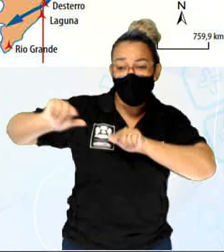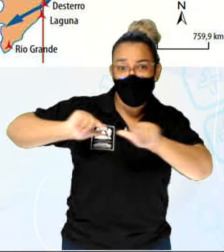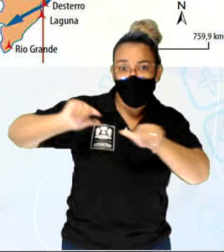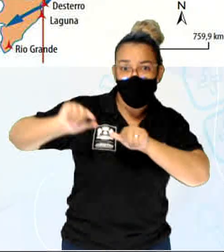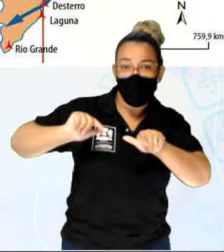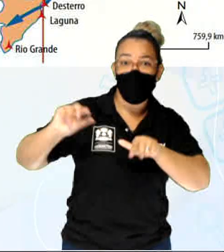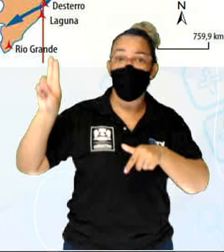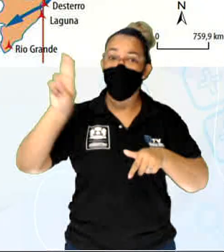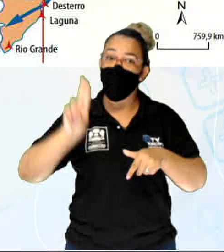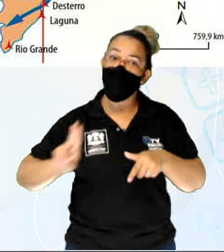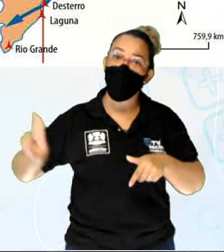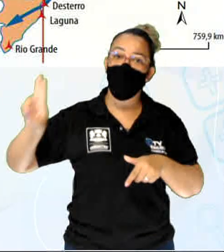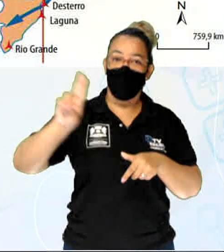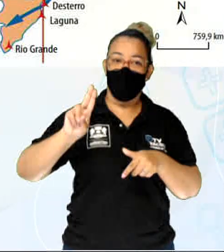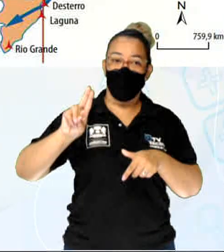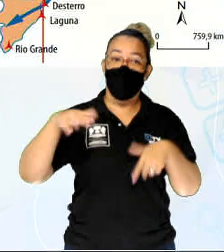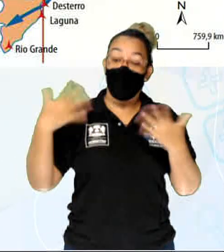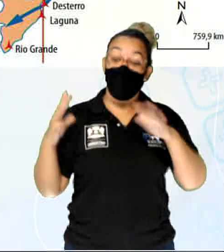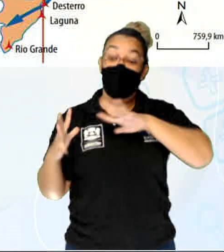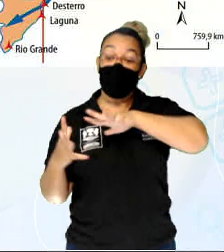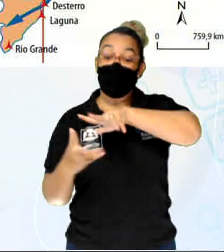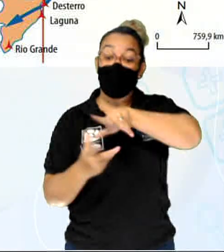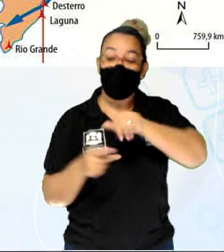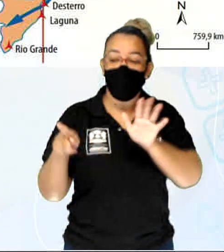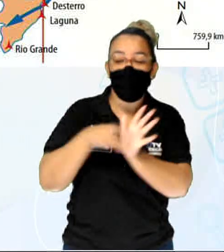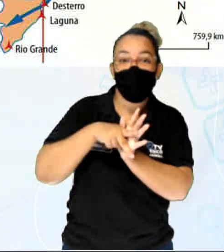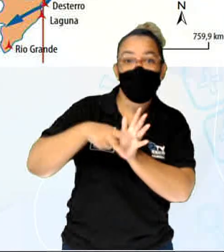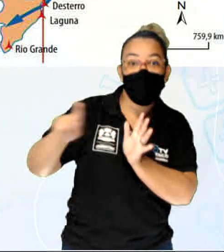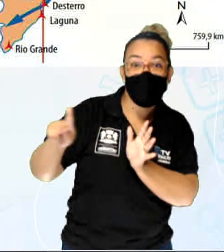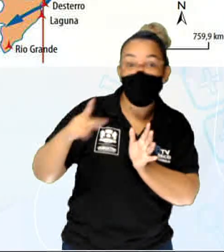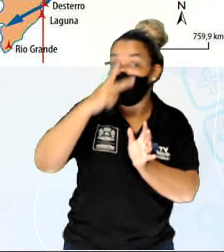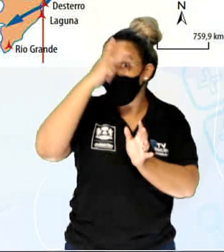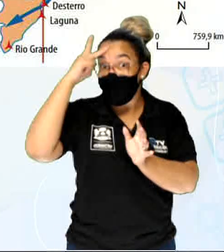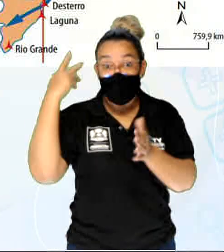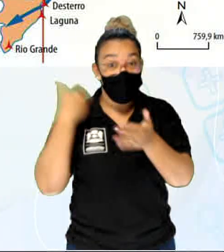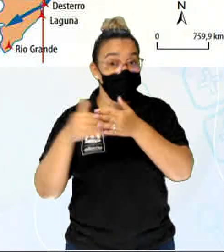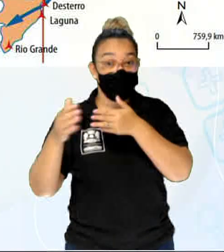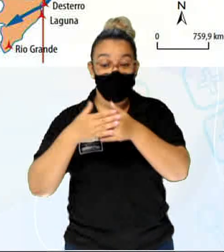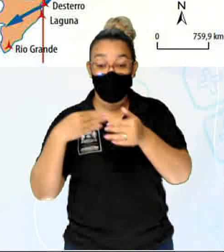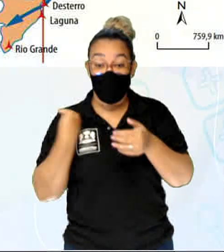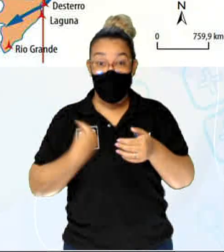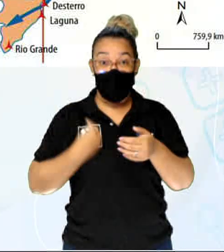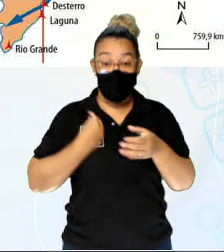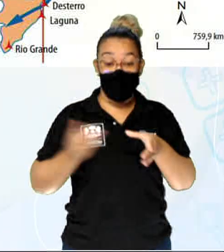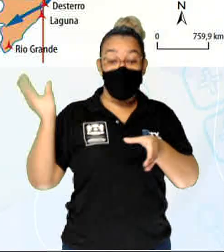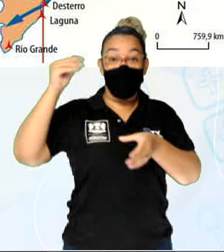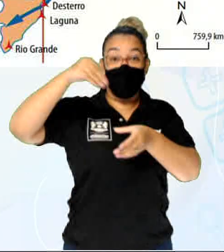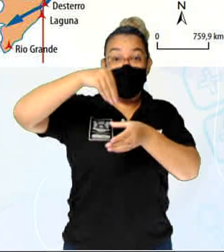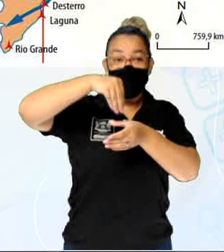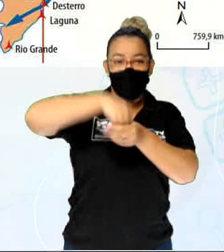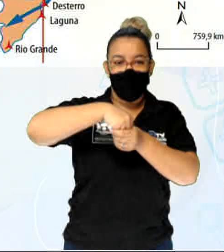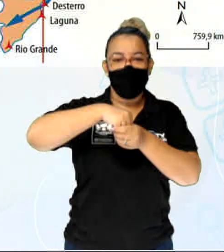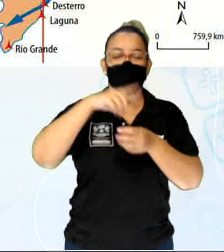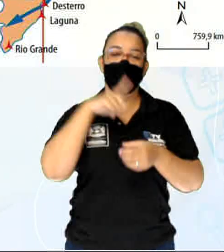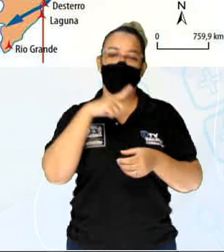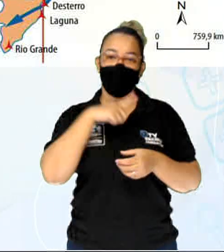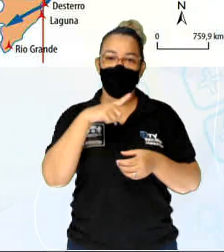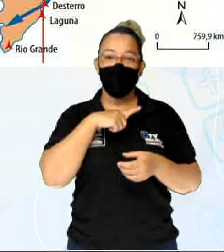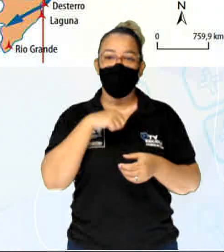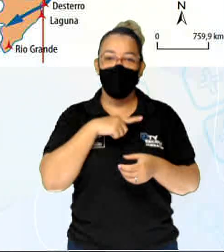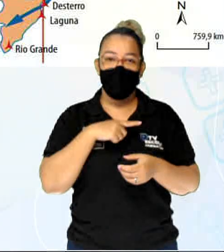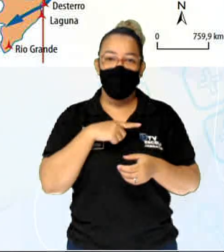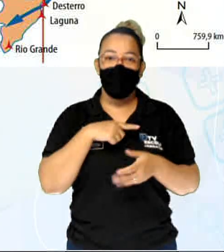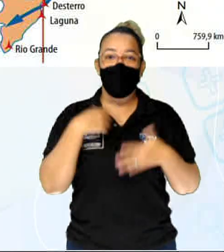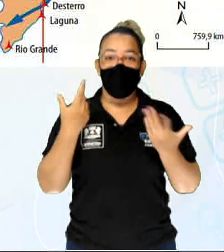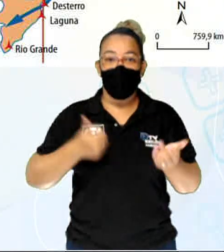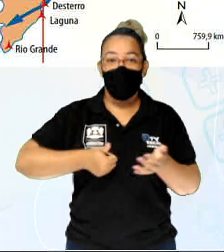dizer a terra pertence a quem ocupa. Então, foi levado em consideração pela primeira vez esse Tratado seguinte.